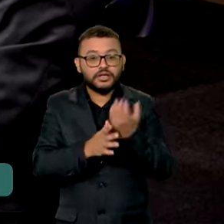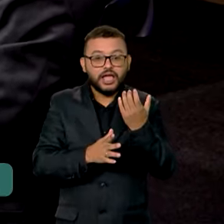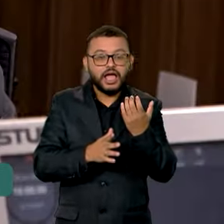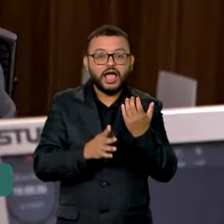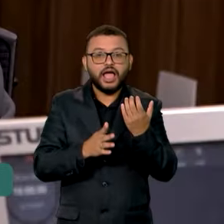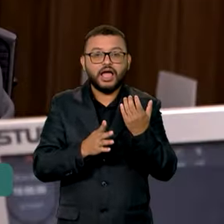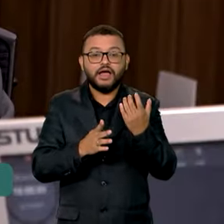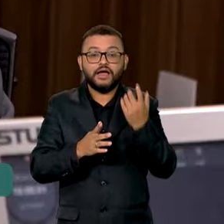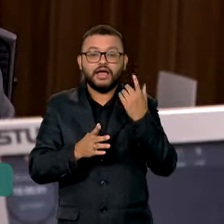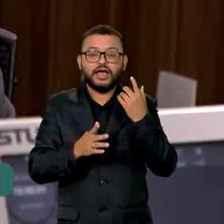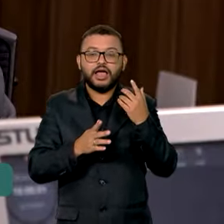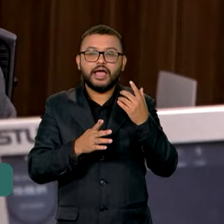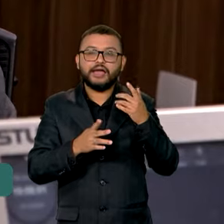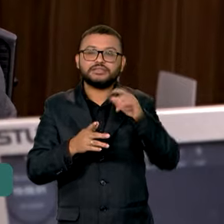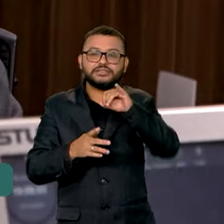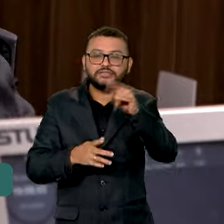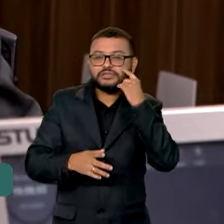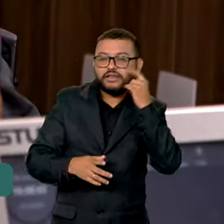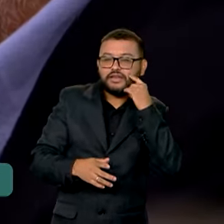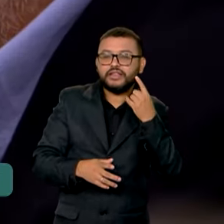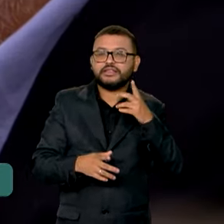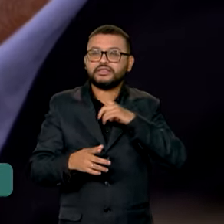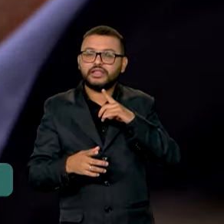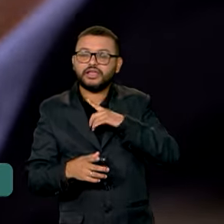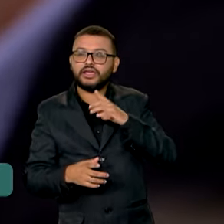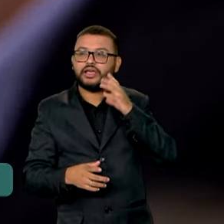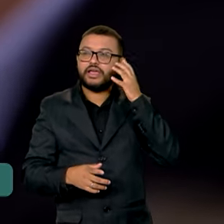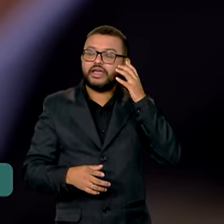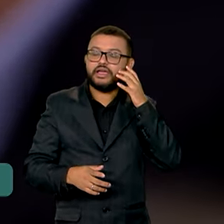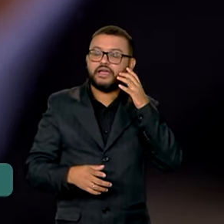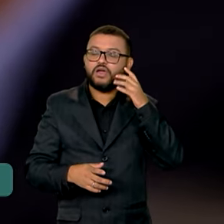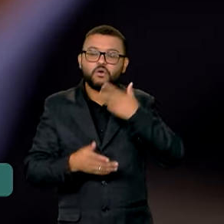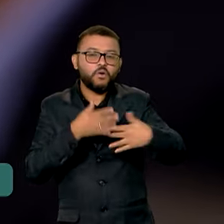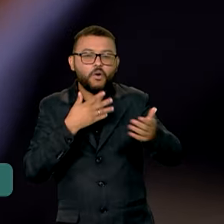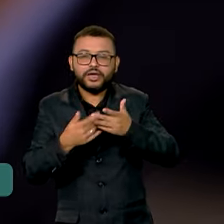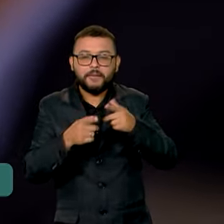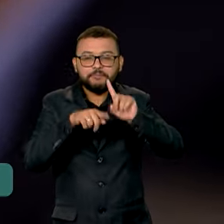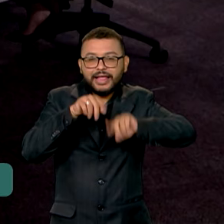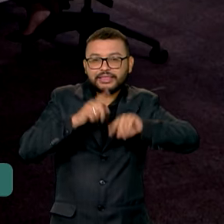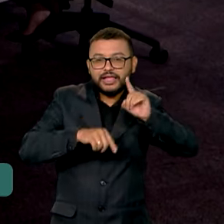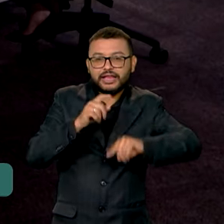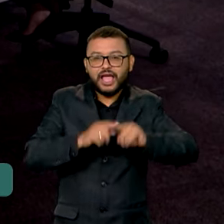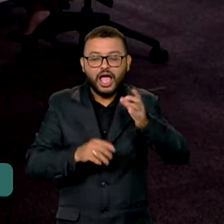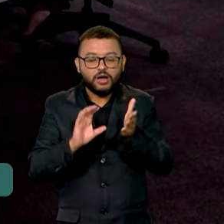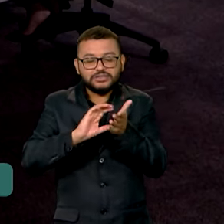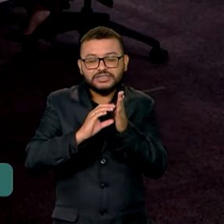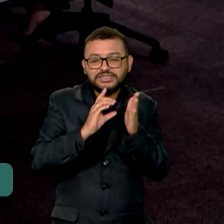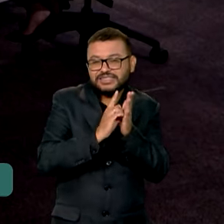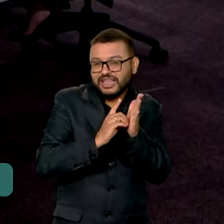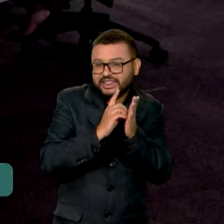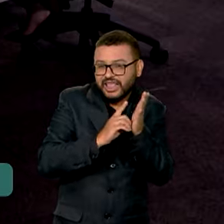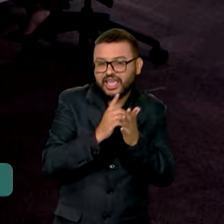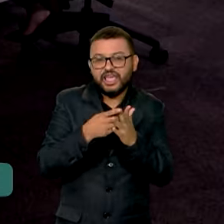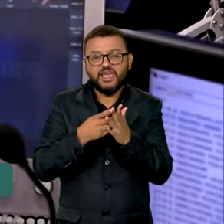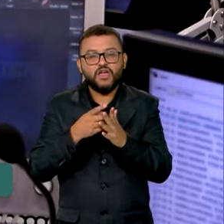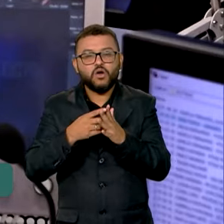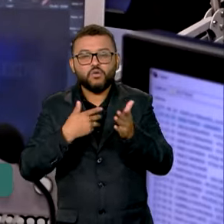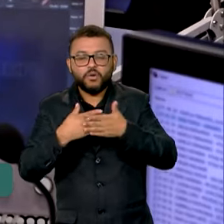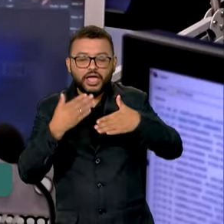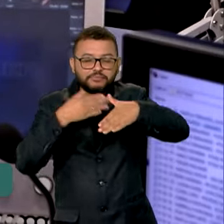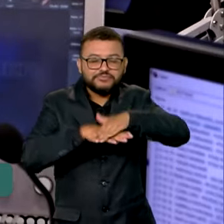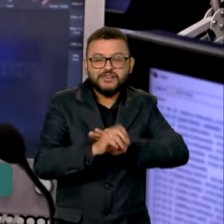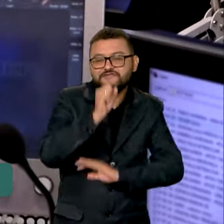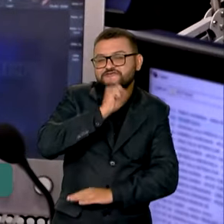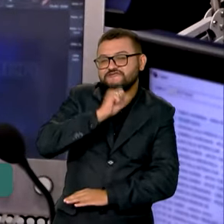acervo do programa. Se você tiver uma gravação, fita, disco, vídeos, documentos ou qualquer arquivo